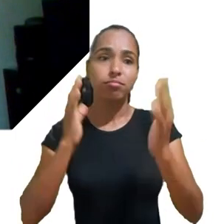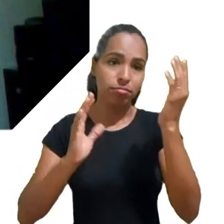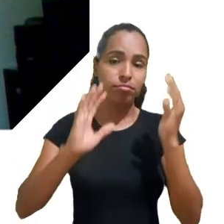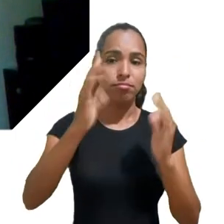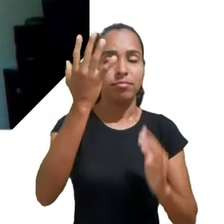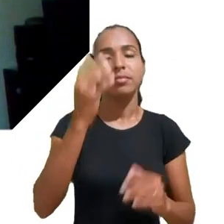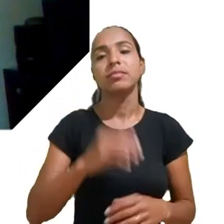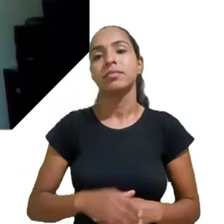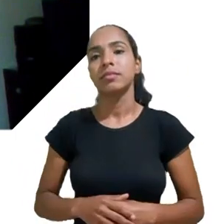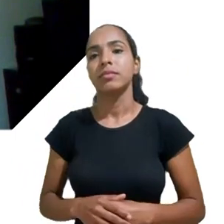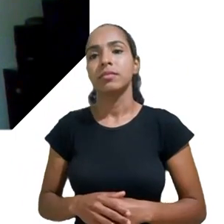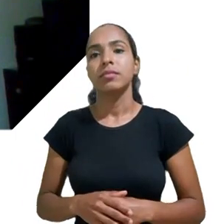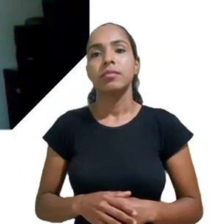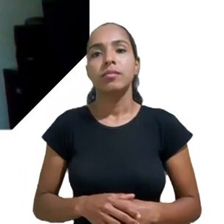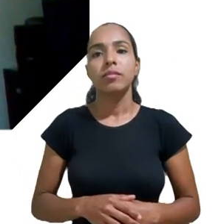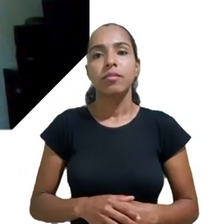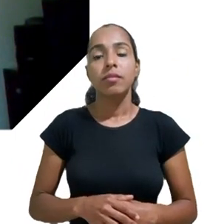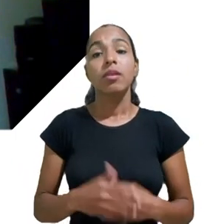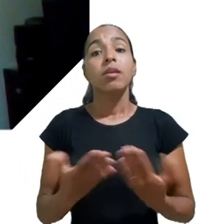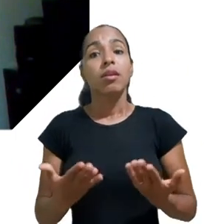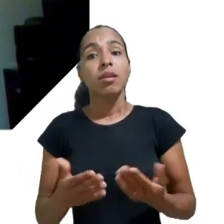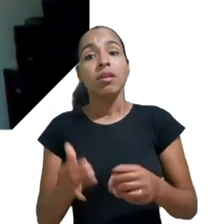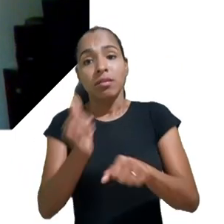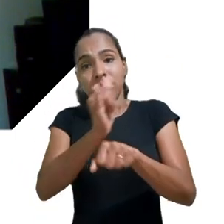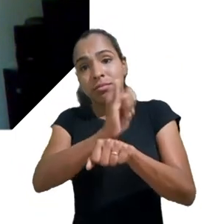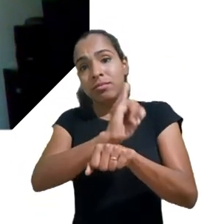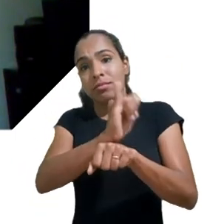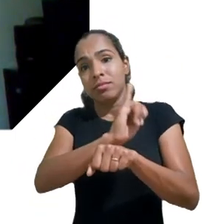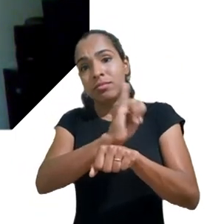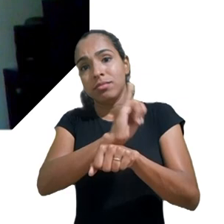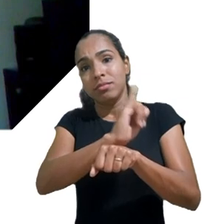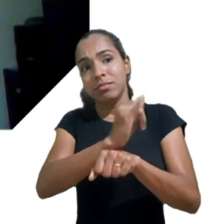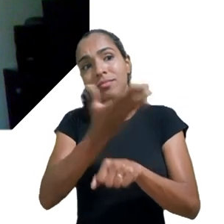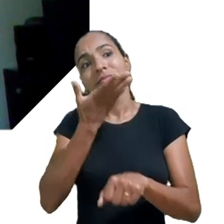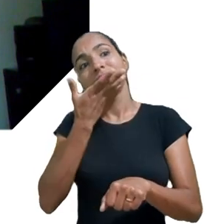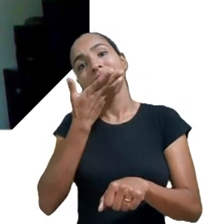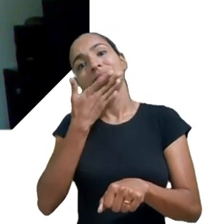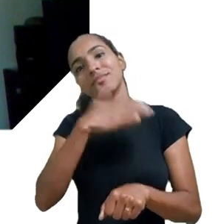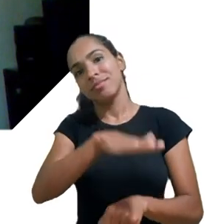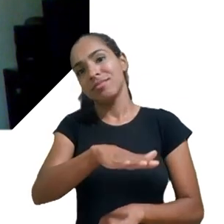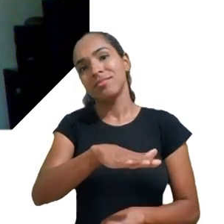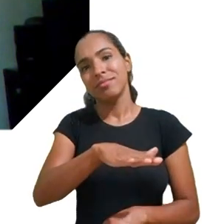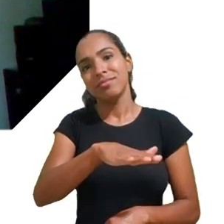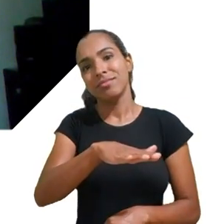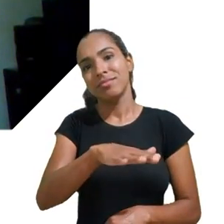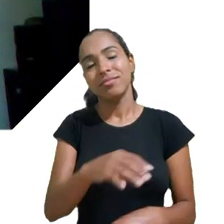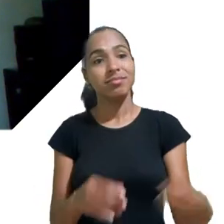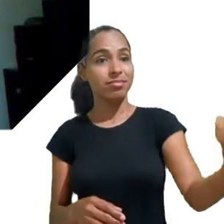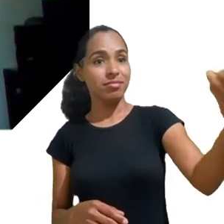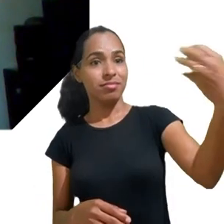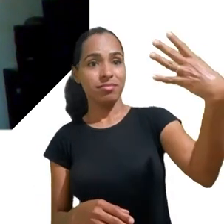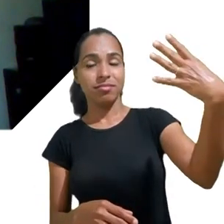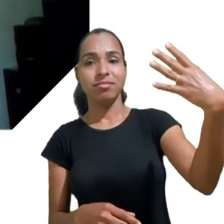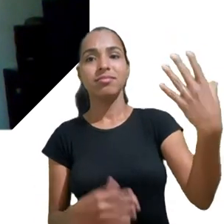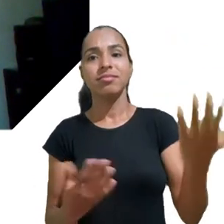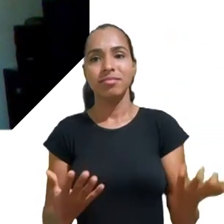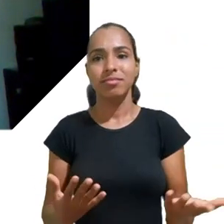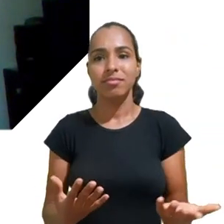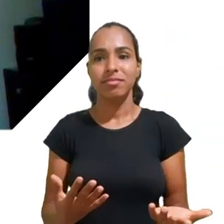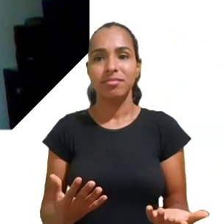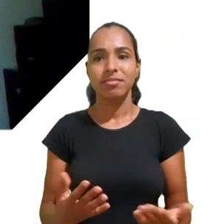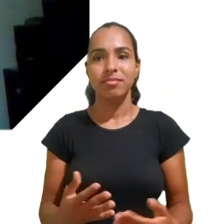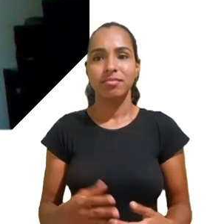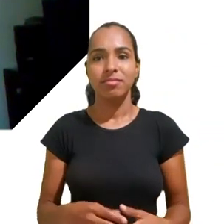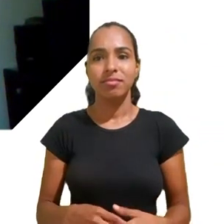chamados youtubers mirins, né? Muitas vezes o aparecimento desse fenômeno é iniciado pela prática de sharing